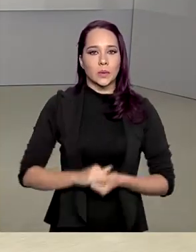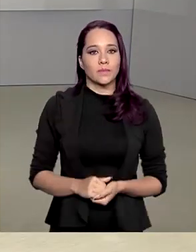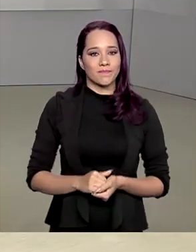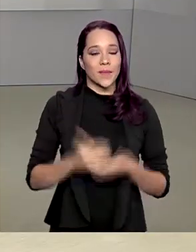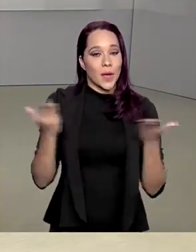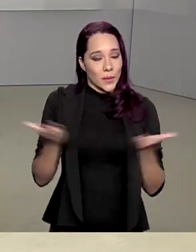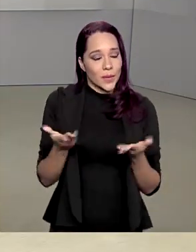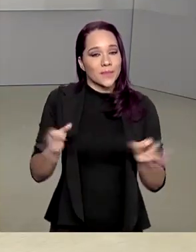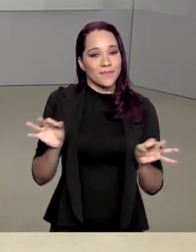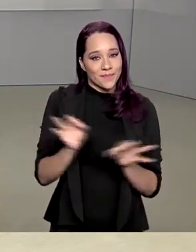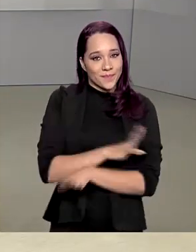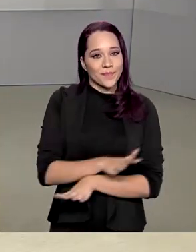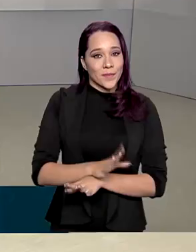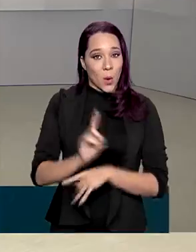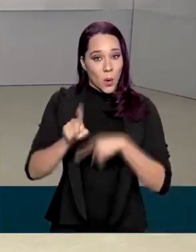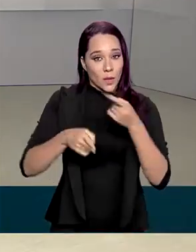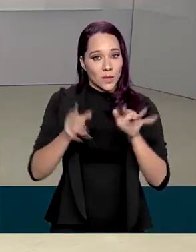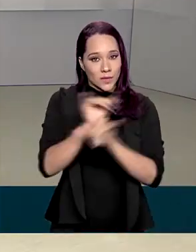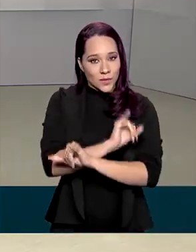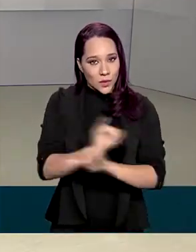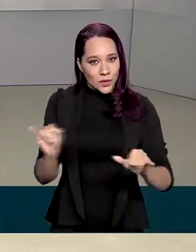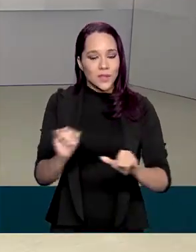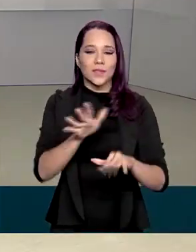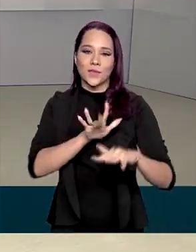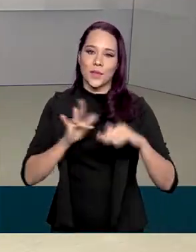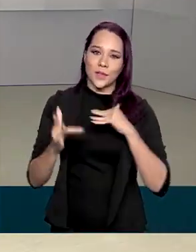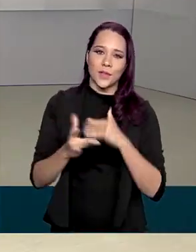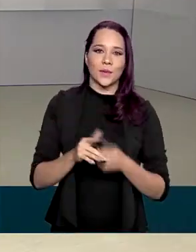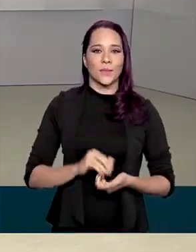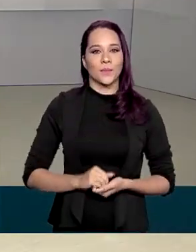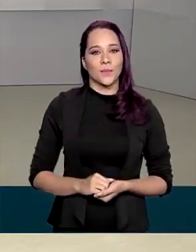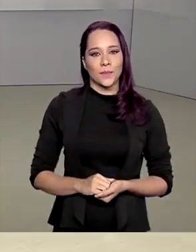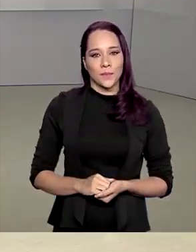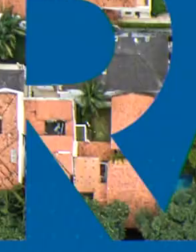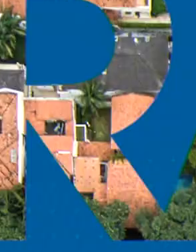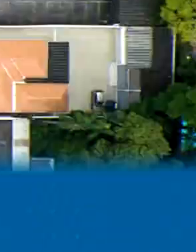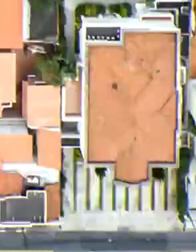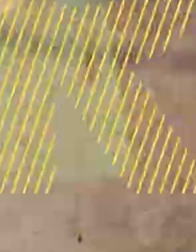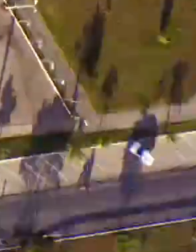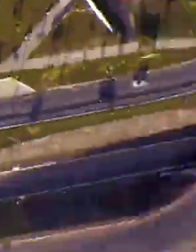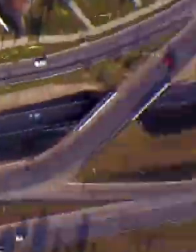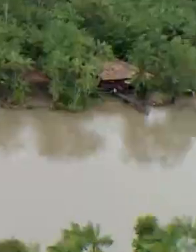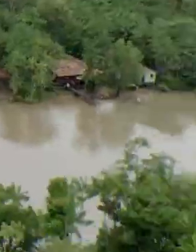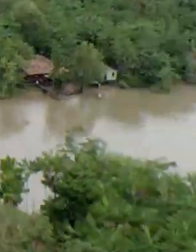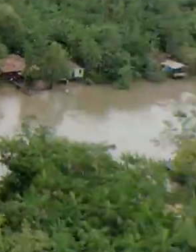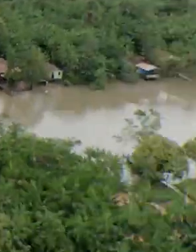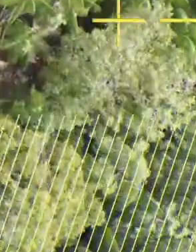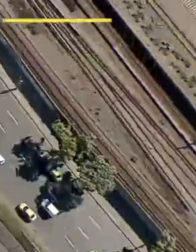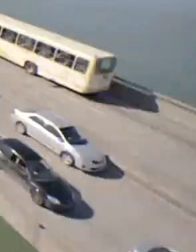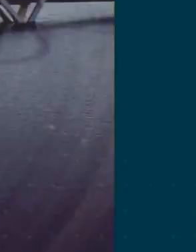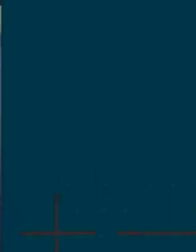Essa edição fica por aqui. Outras notícias nas nossas redes sociais. Outras